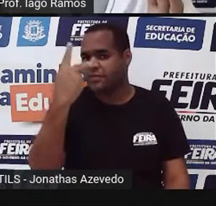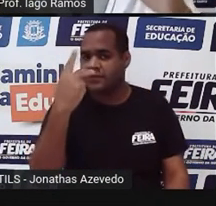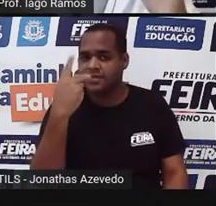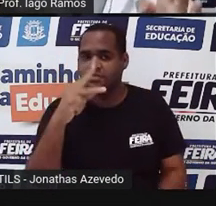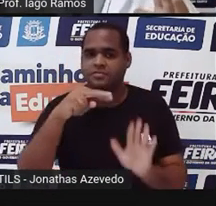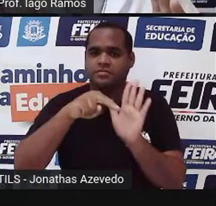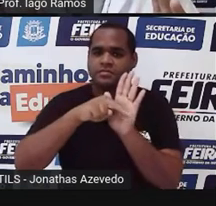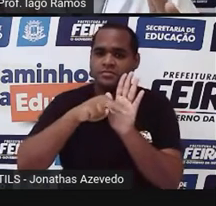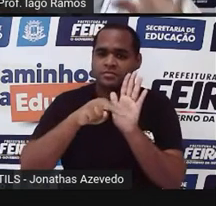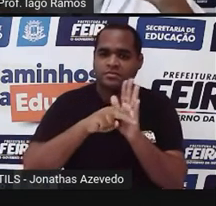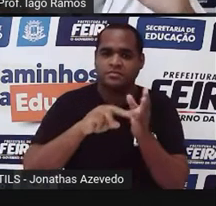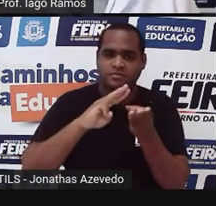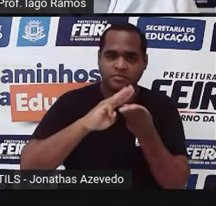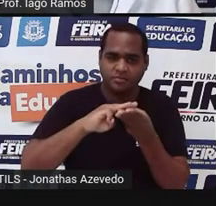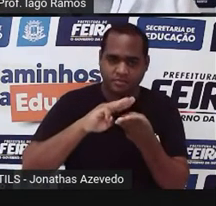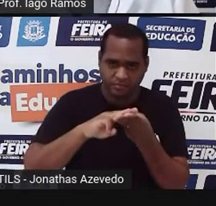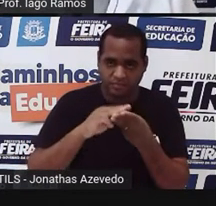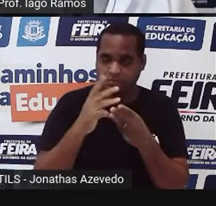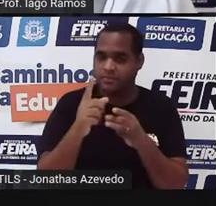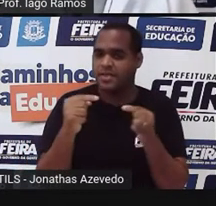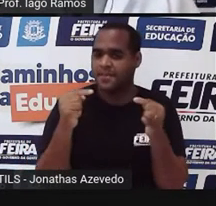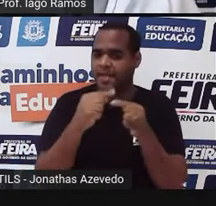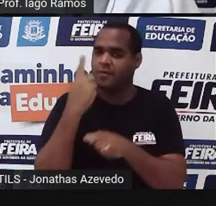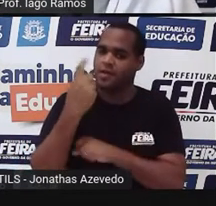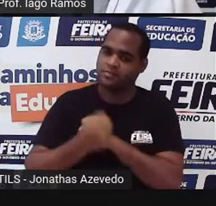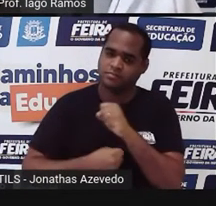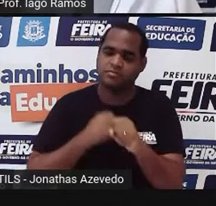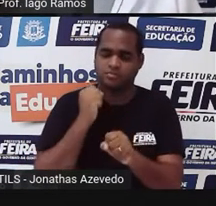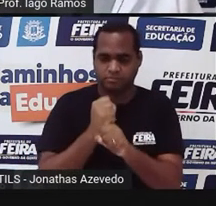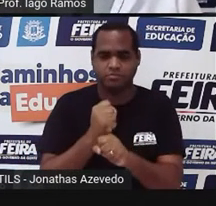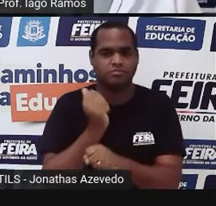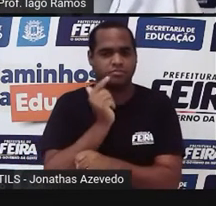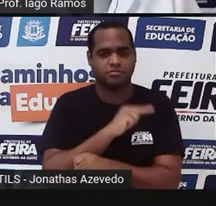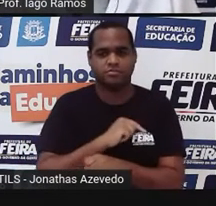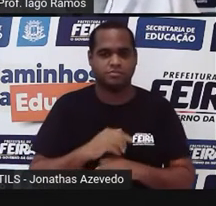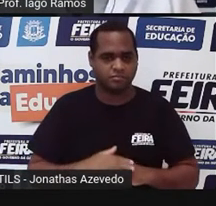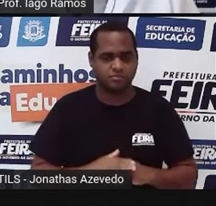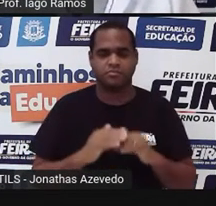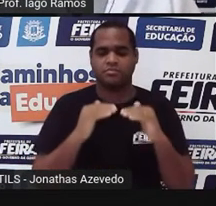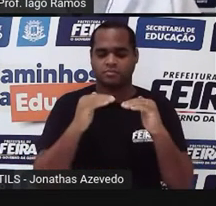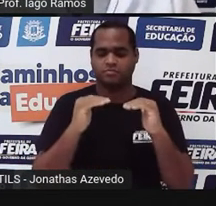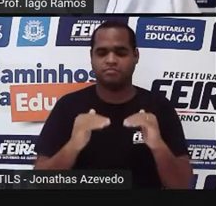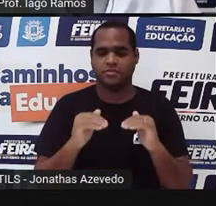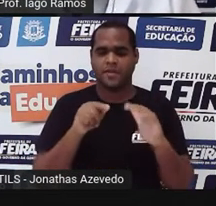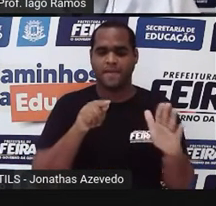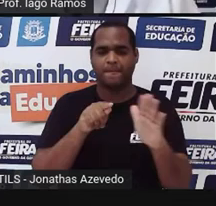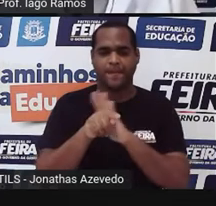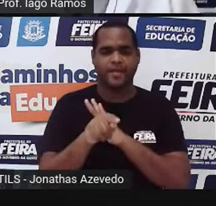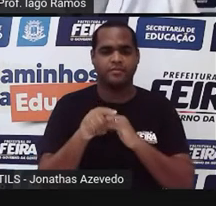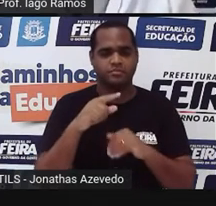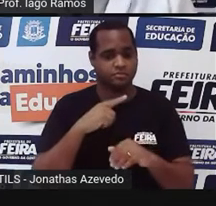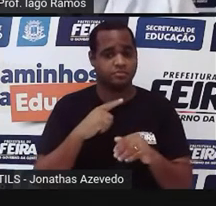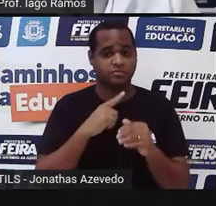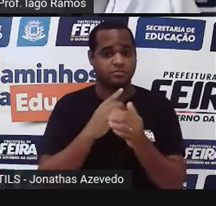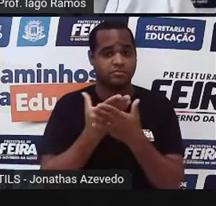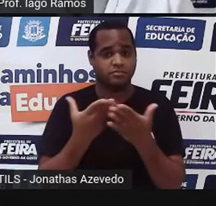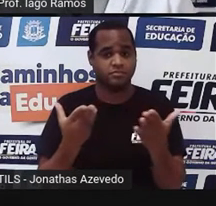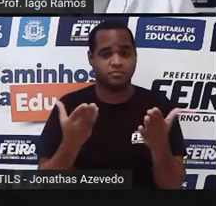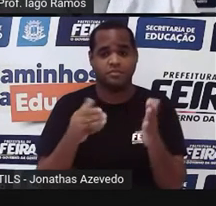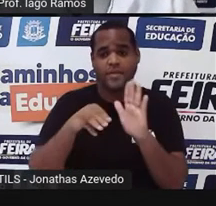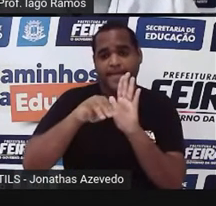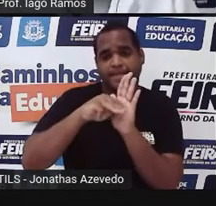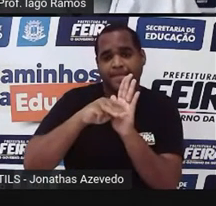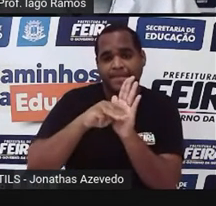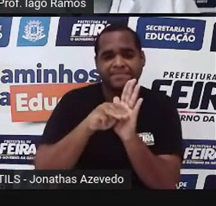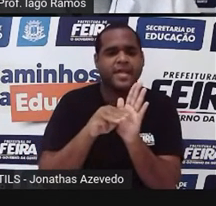notas de matemática em um determinado ano. Só que ali embaixo eu coloquei uma perguntinha, ó. Qual é a